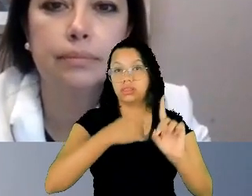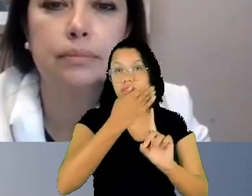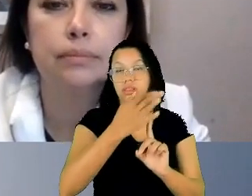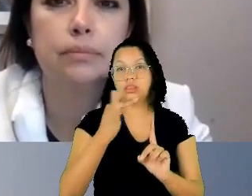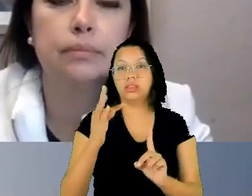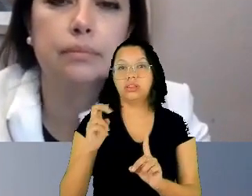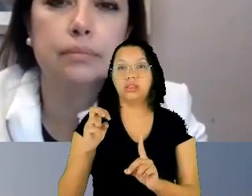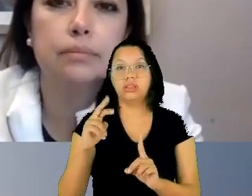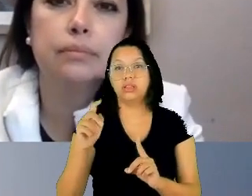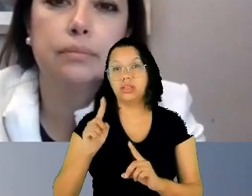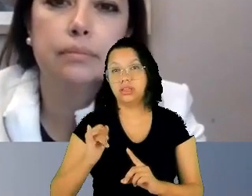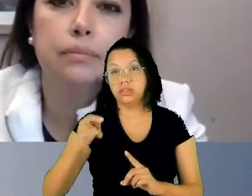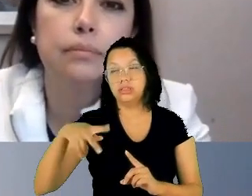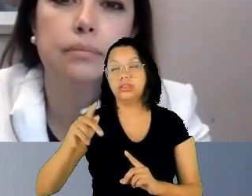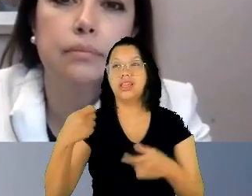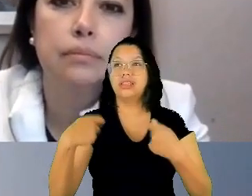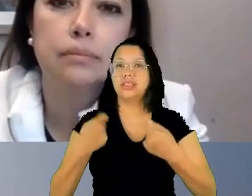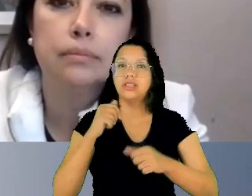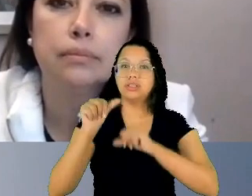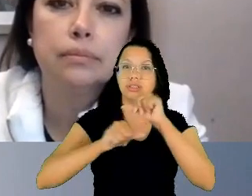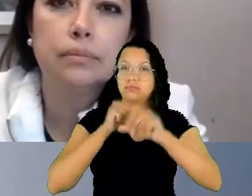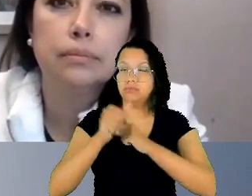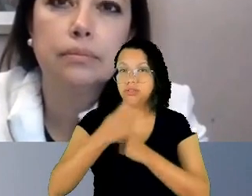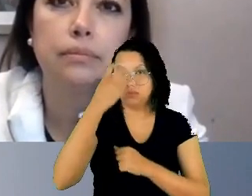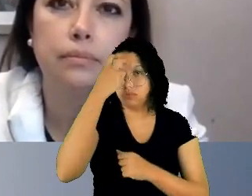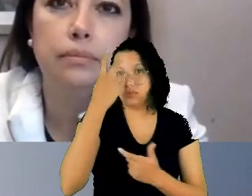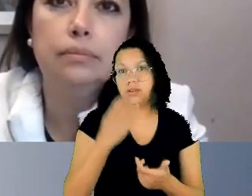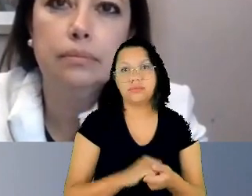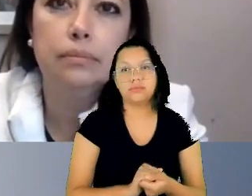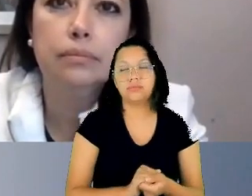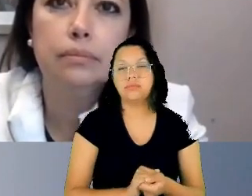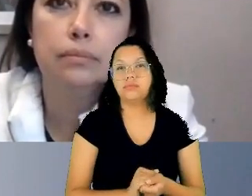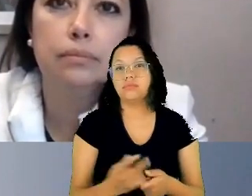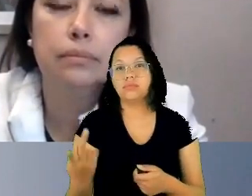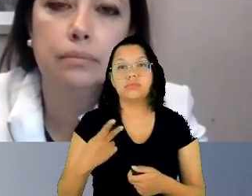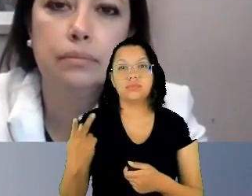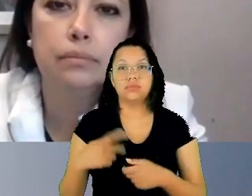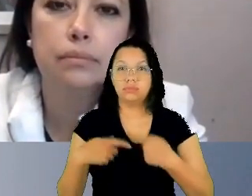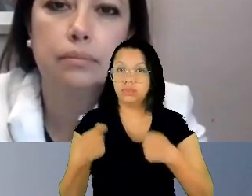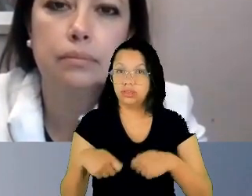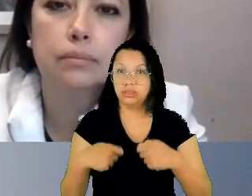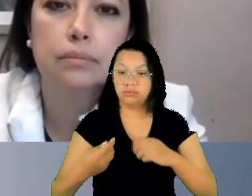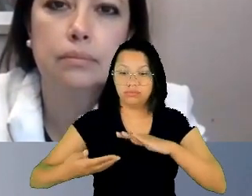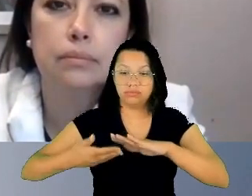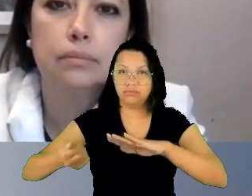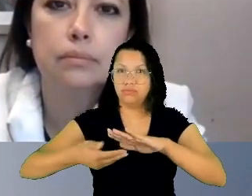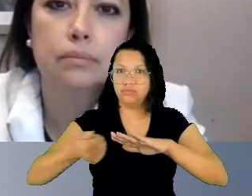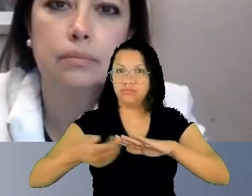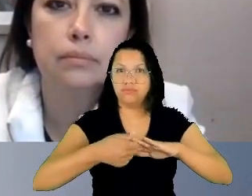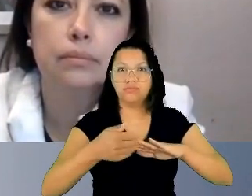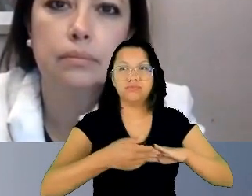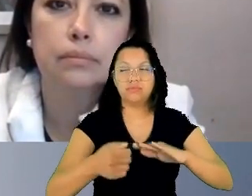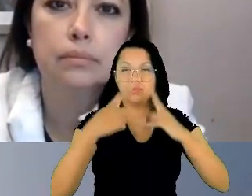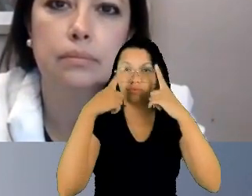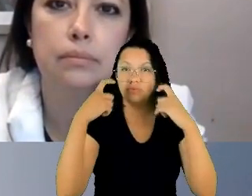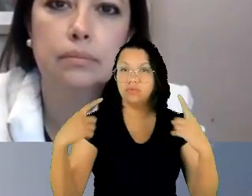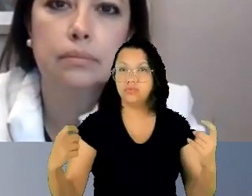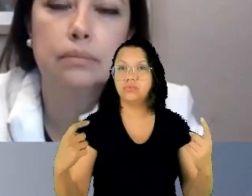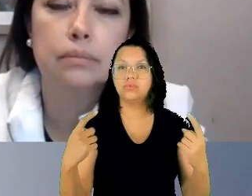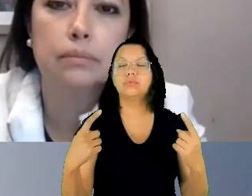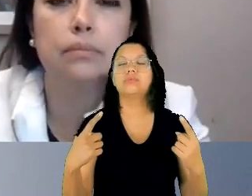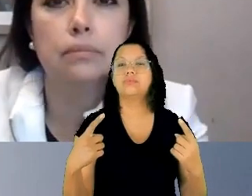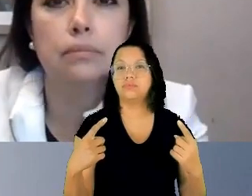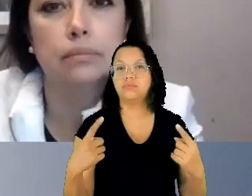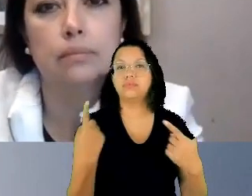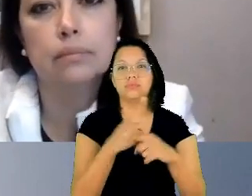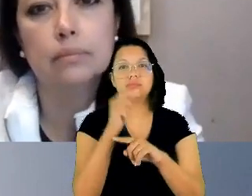cultural. Nós temos que desmantelar a cultura da violência contra a mulher porque ela é uma dimensão indissociável da